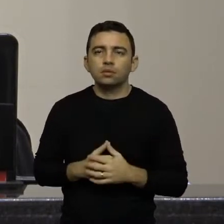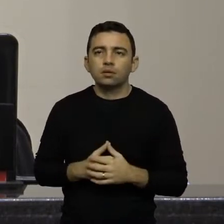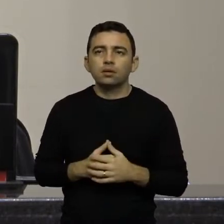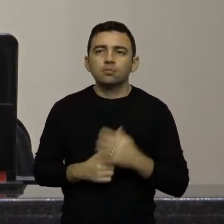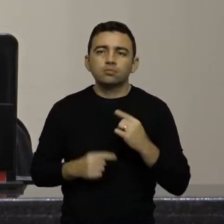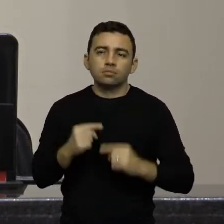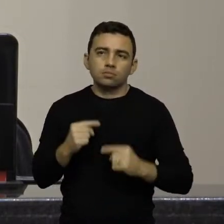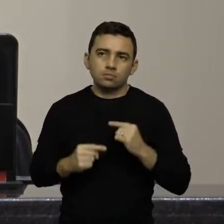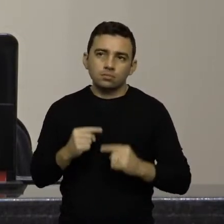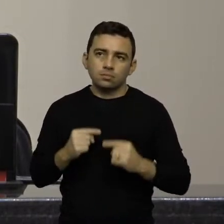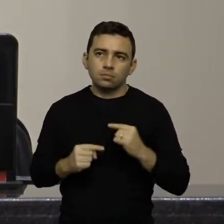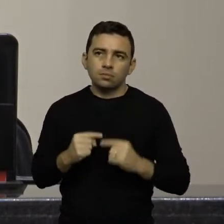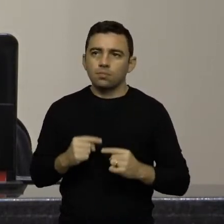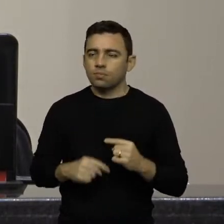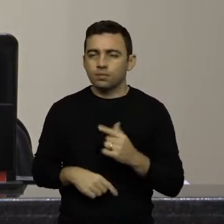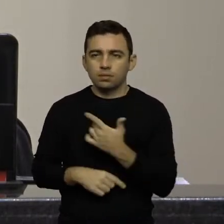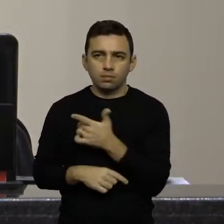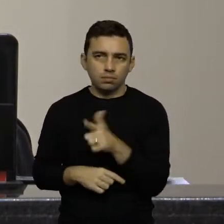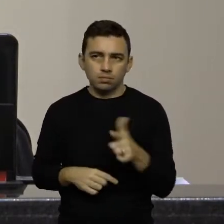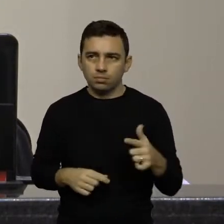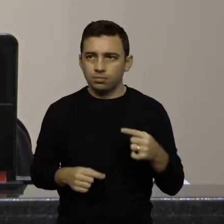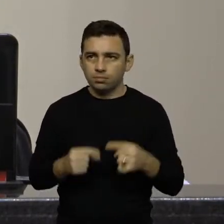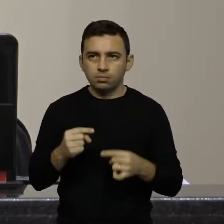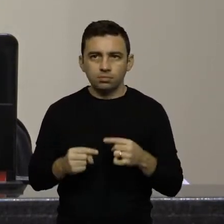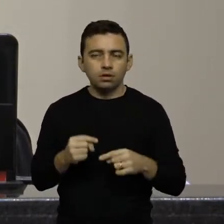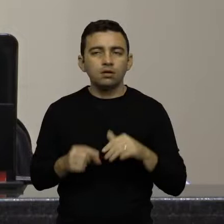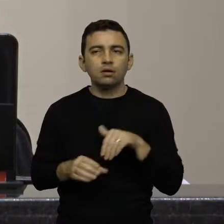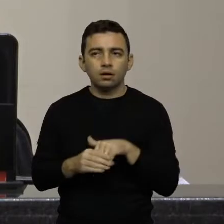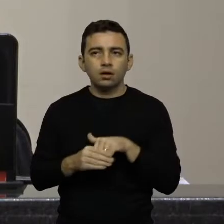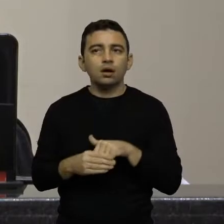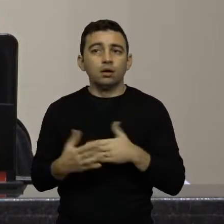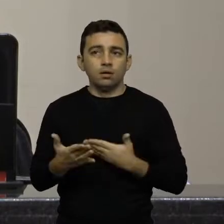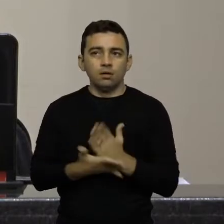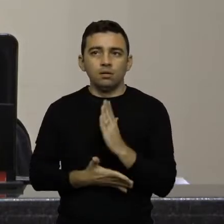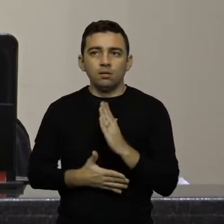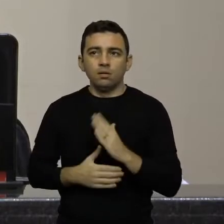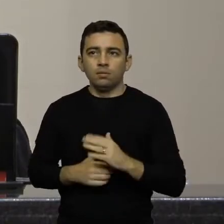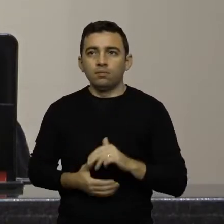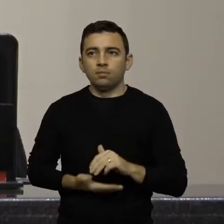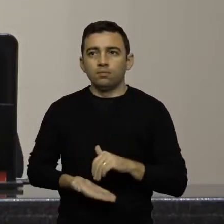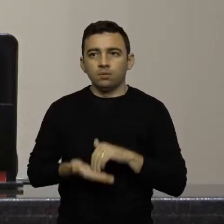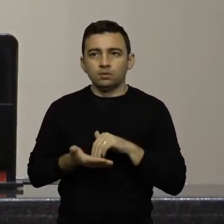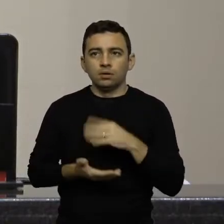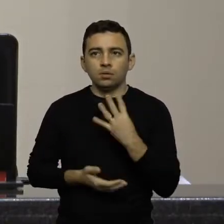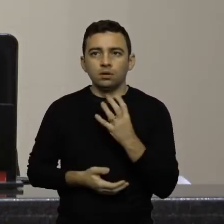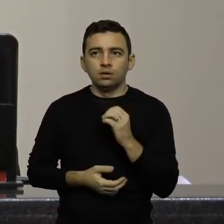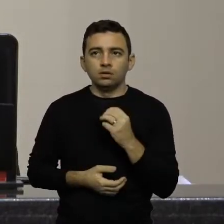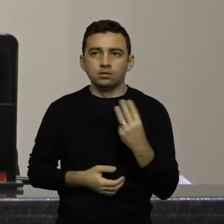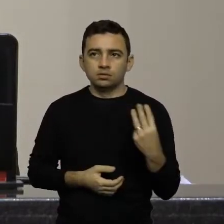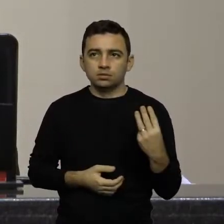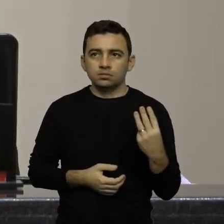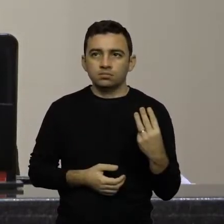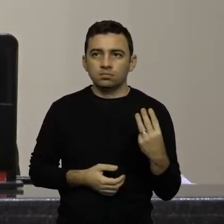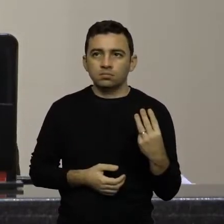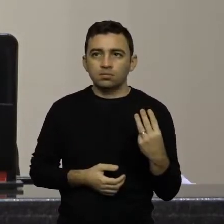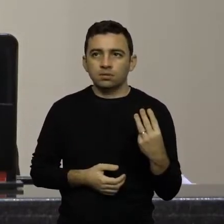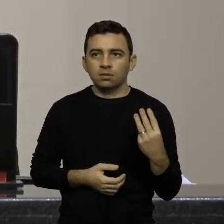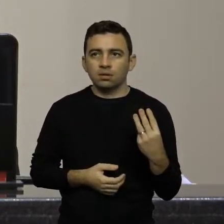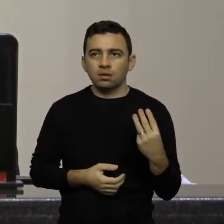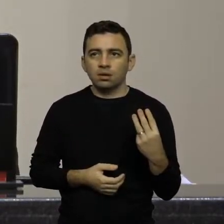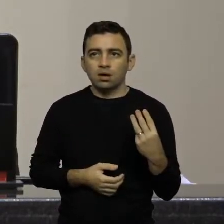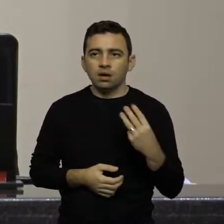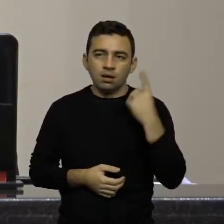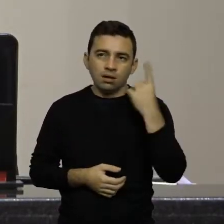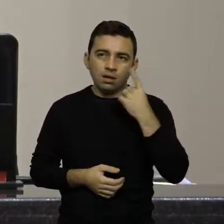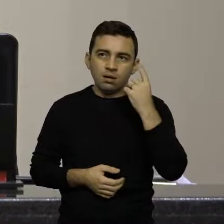discussão, não havendo quem queira discutir em votação, está aprovada. Moção 403, autor, deputado